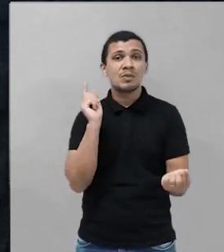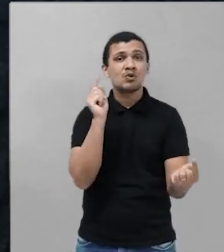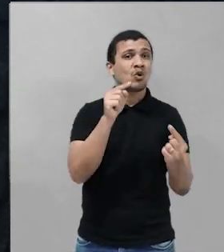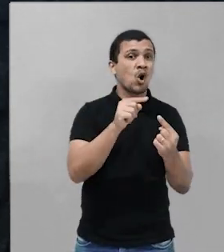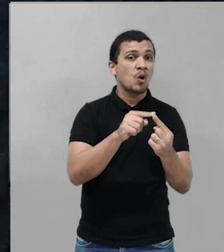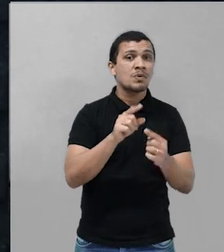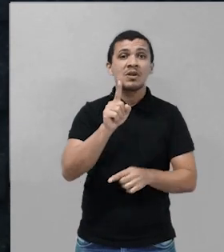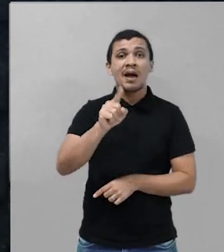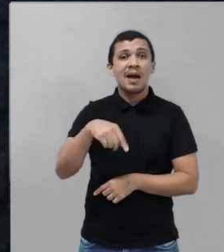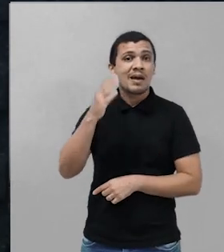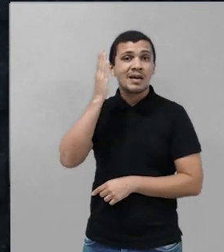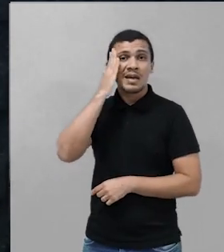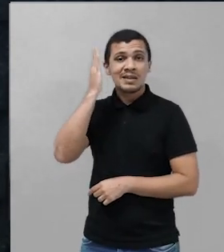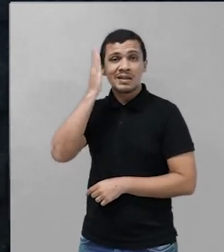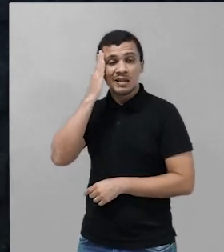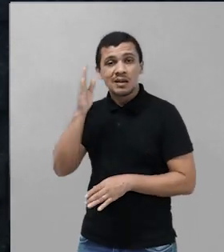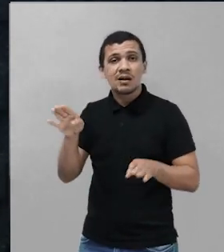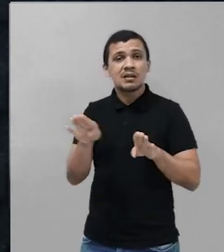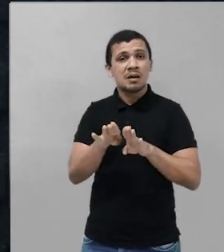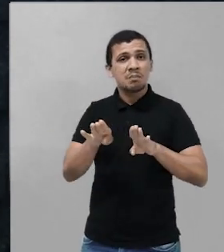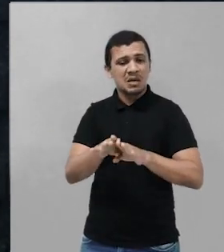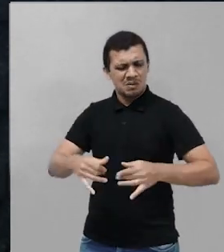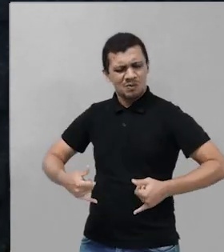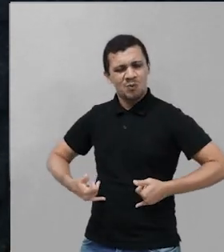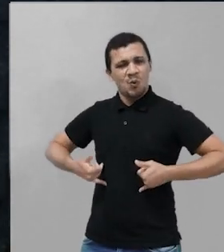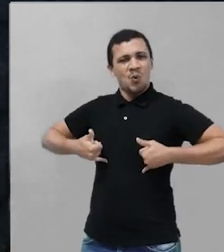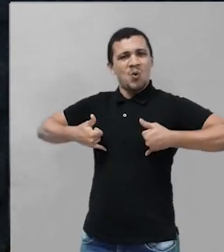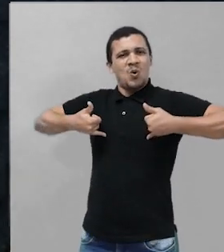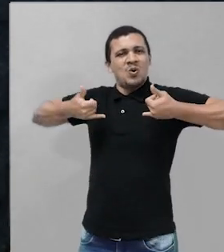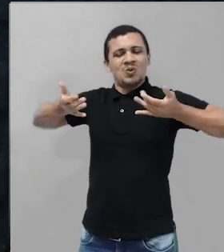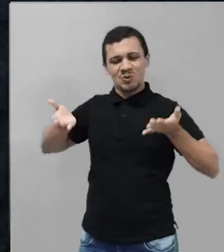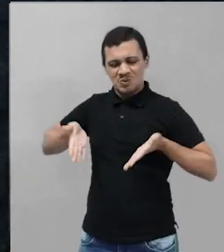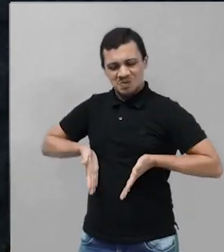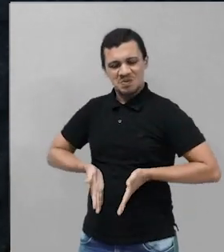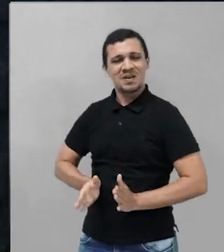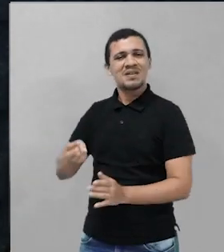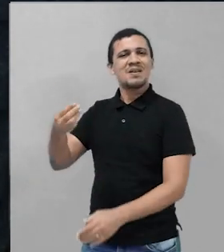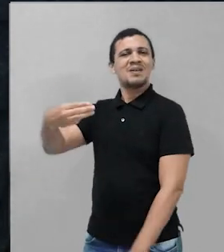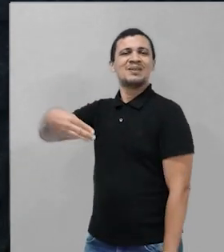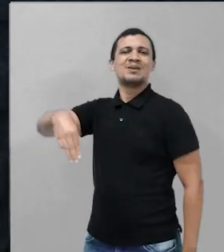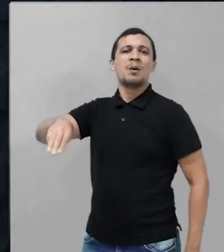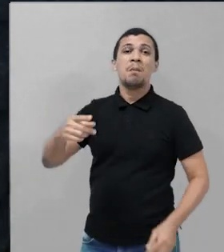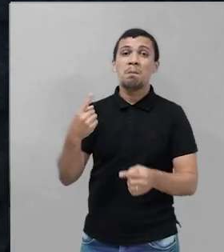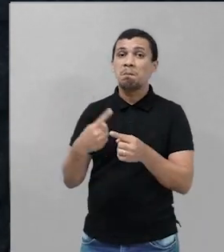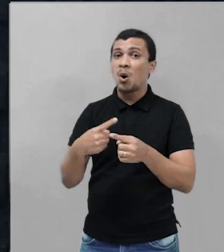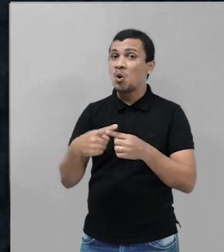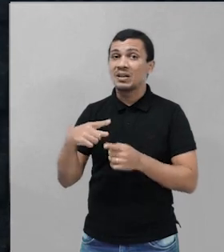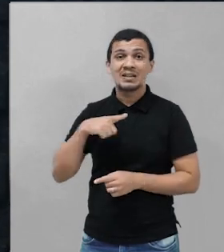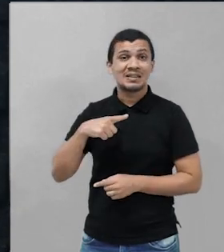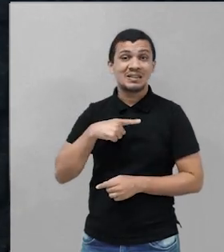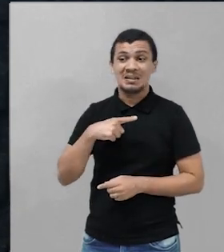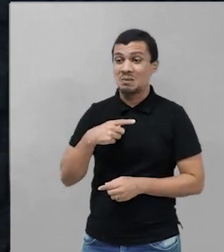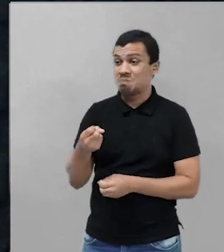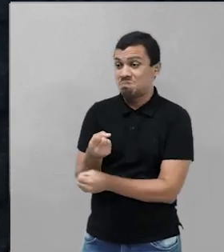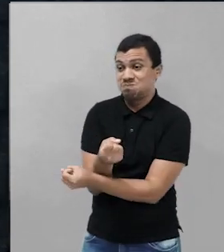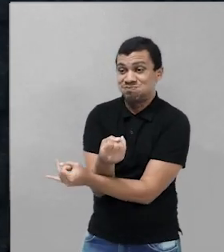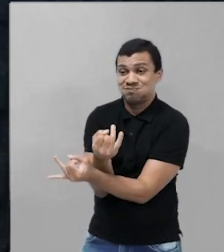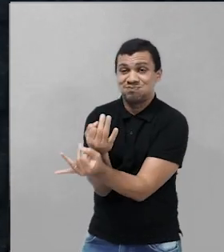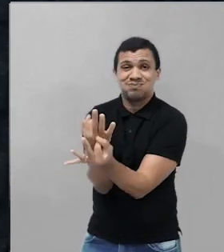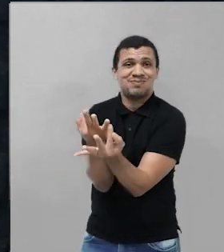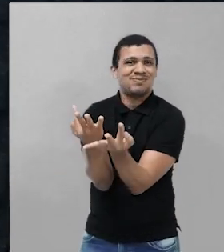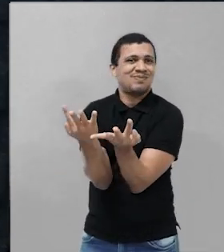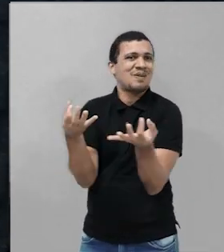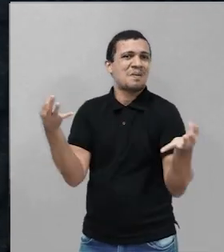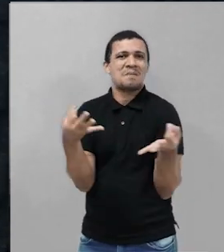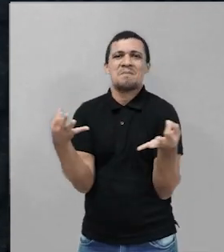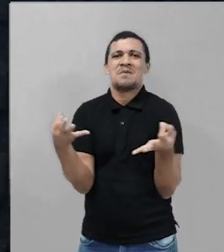e ter orgulho de ser maranhense por termos essa quantidade gigante, rica e variada